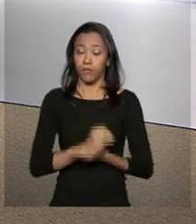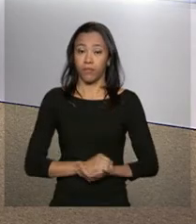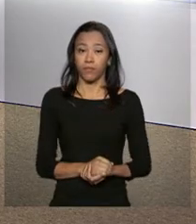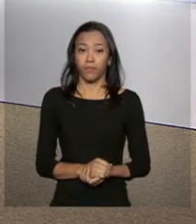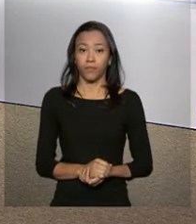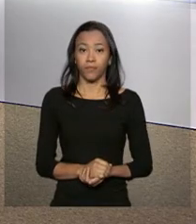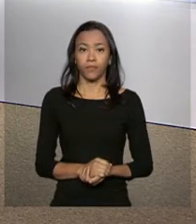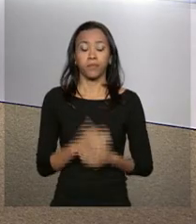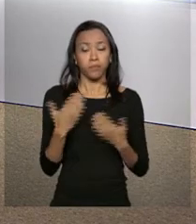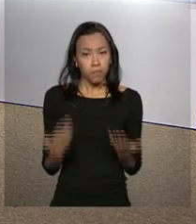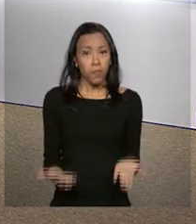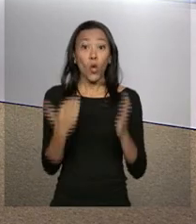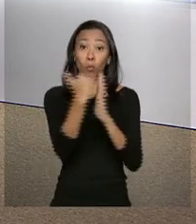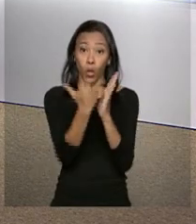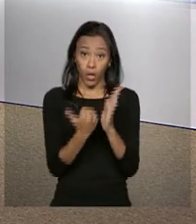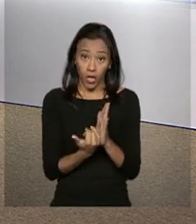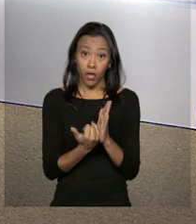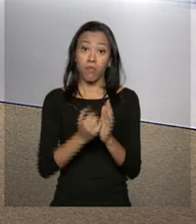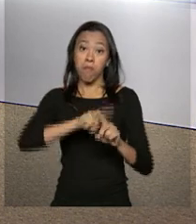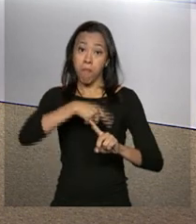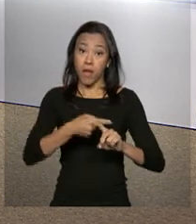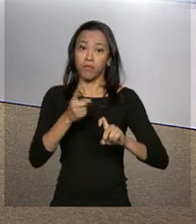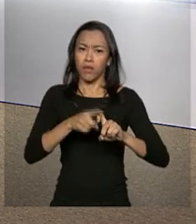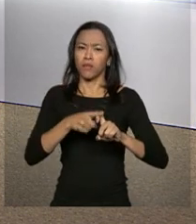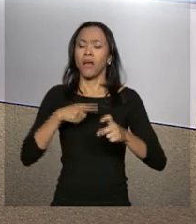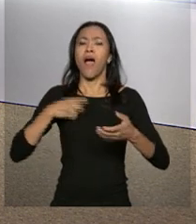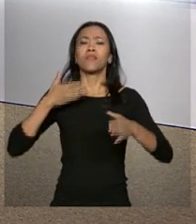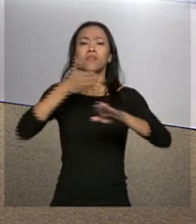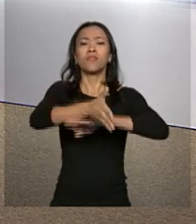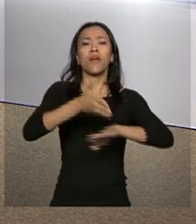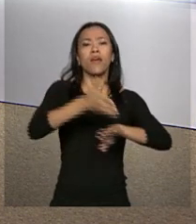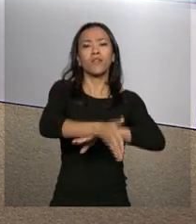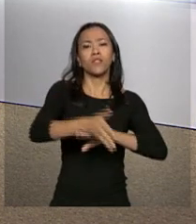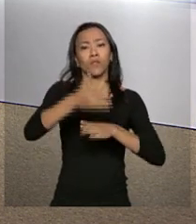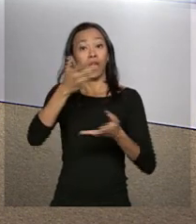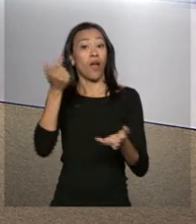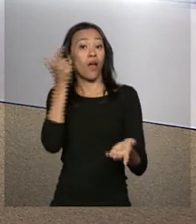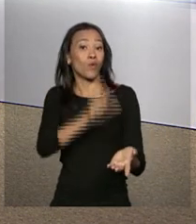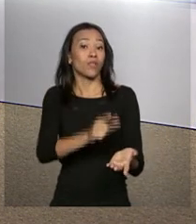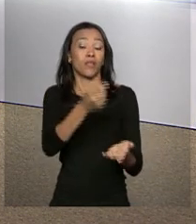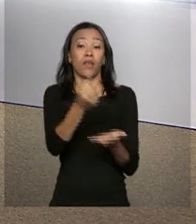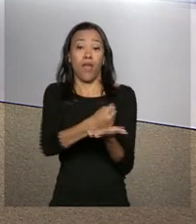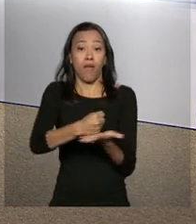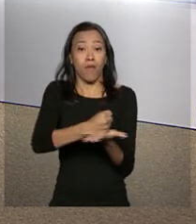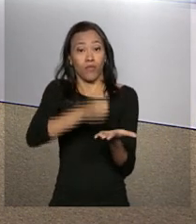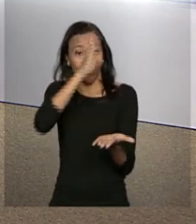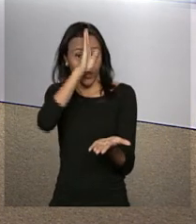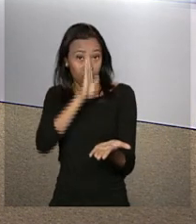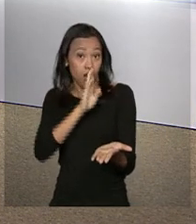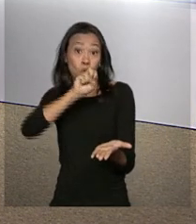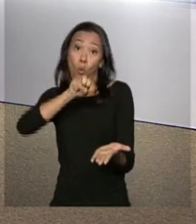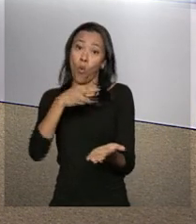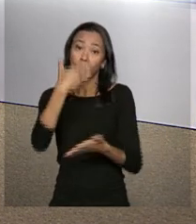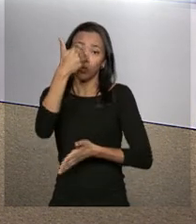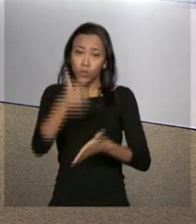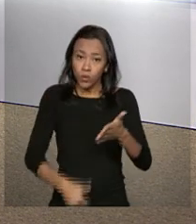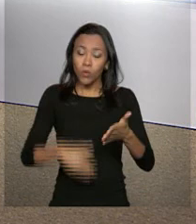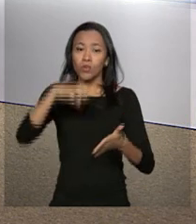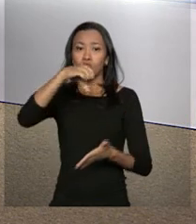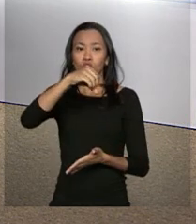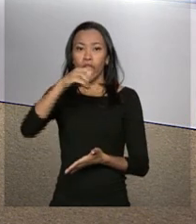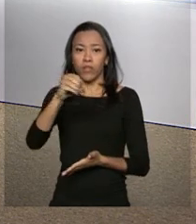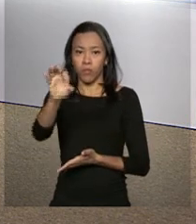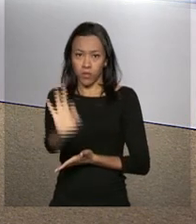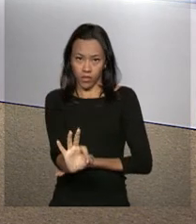O programa também está ampliando o acesso da população a remédios de graça ou com desconto de 90%.